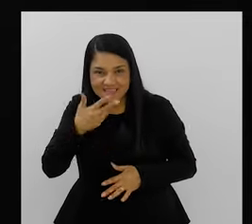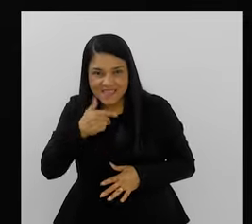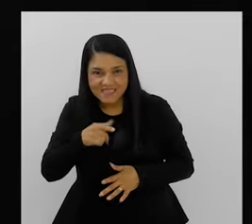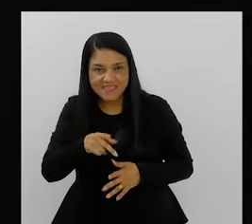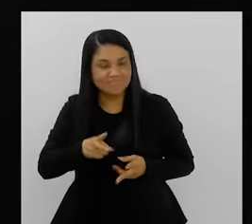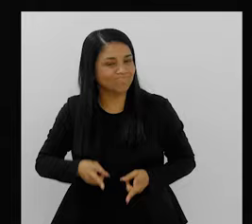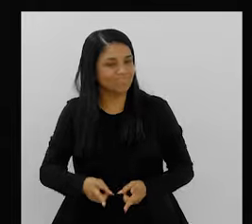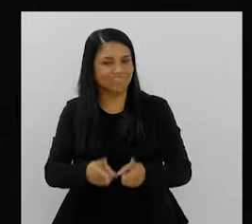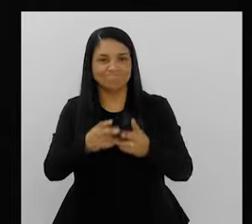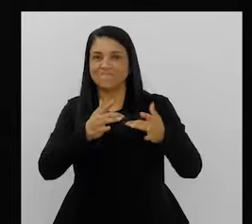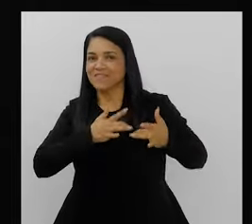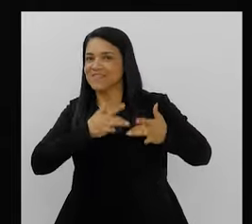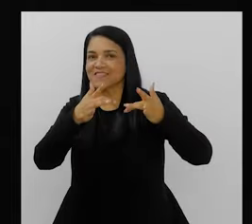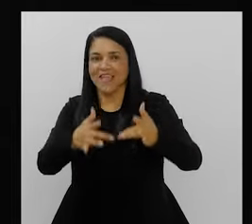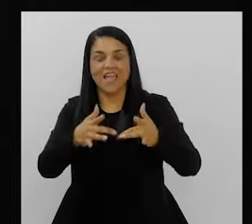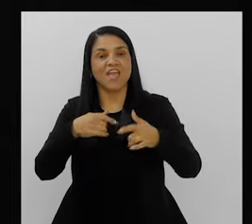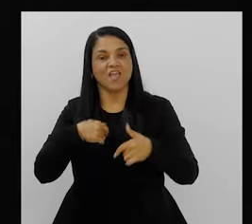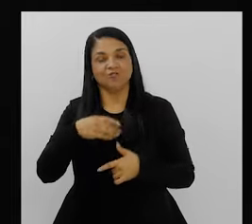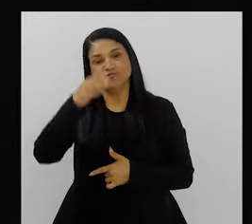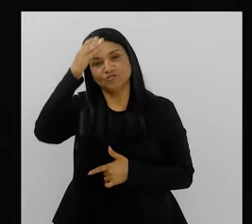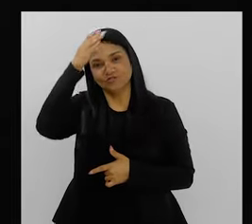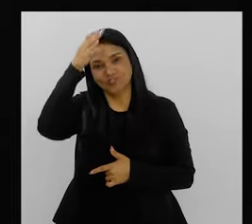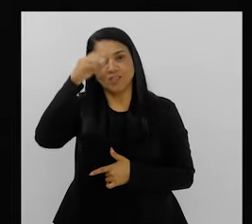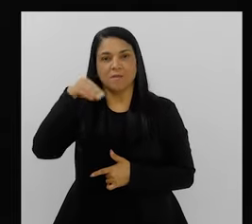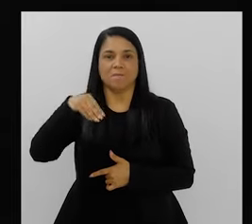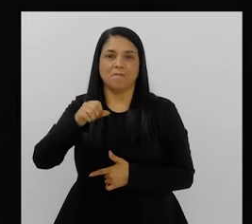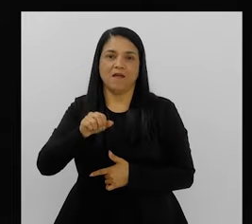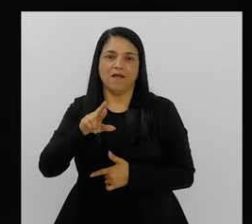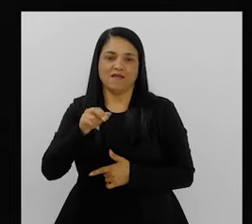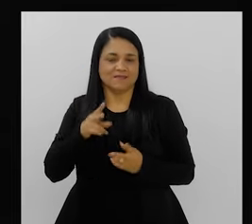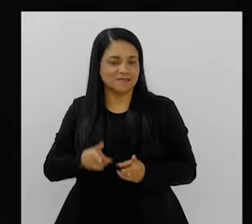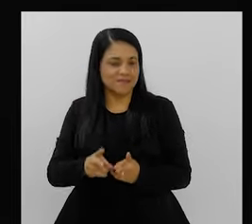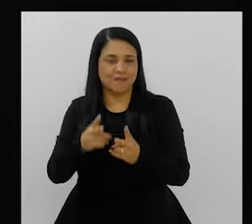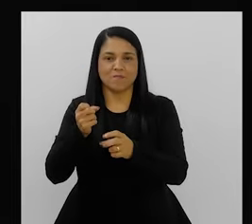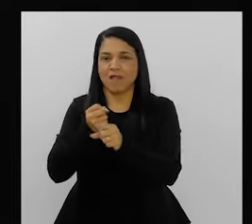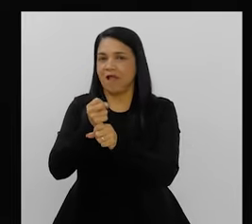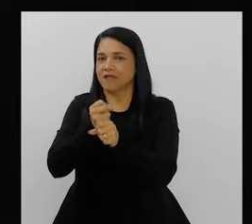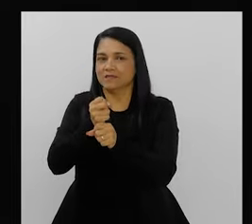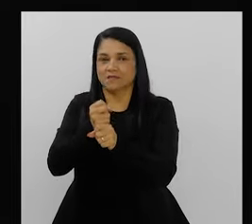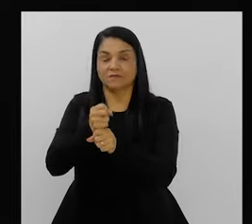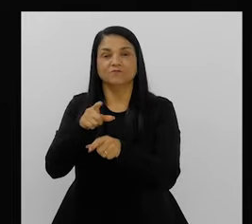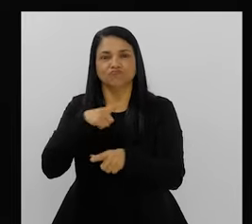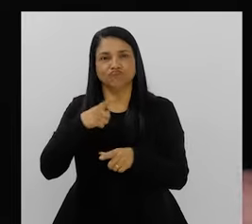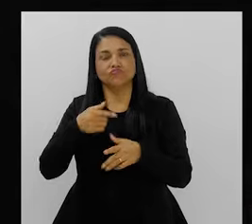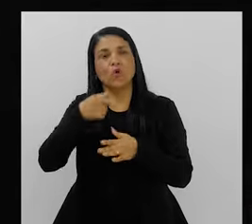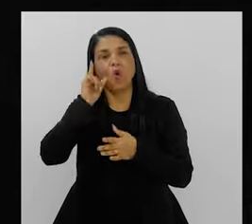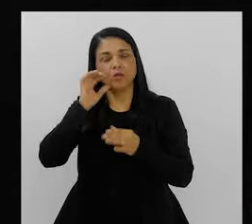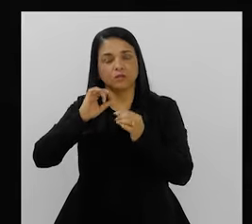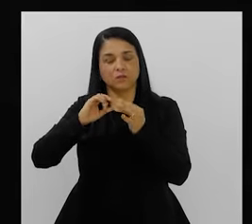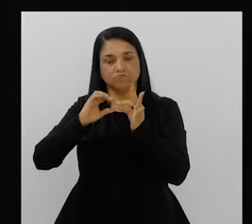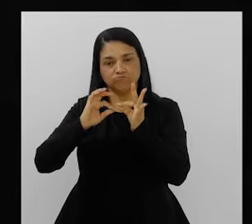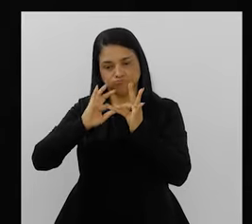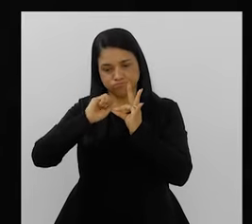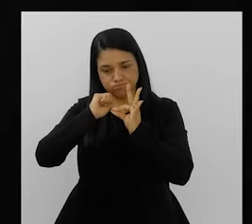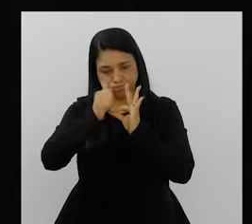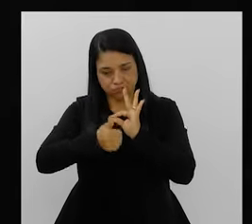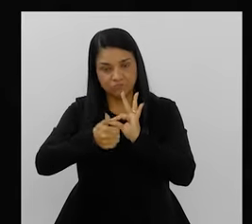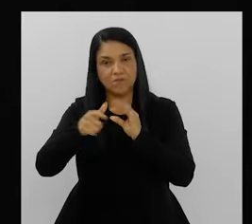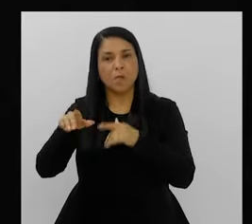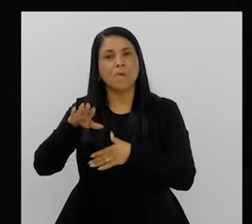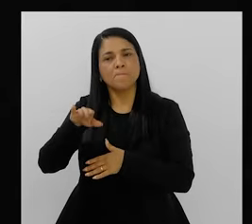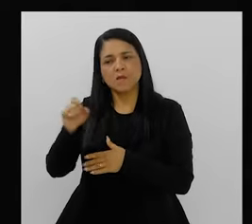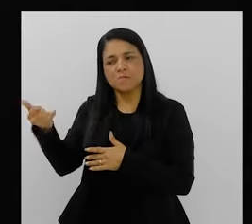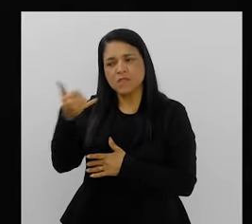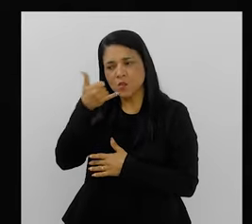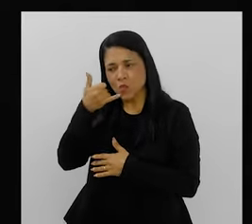Vão se passar anos e anos, e eu continuarei sendo a tia Mara. Ontem, na Vila Olímpica, tinha futebol, e